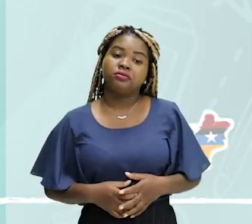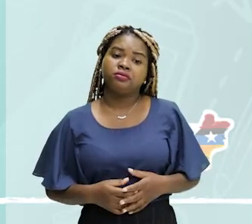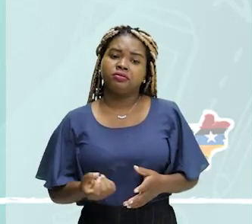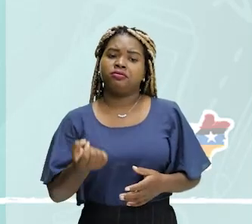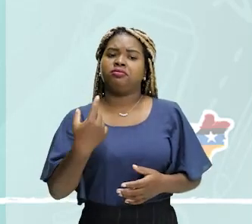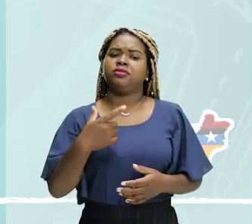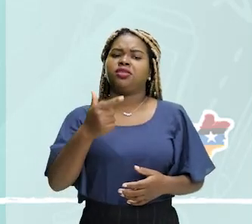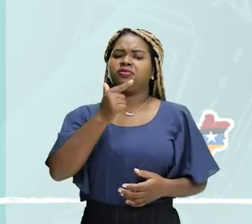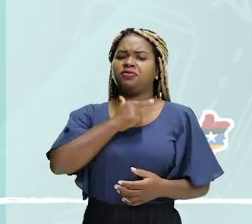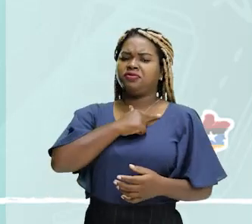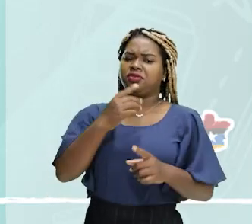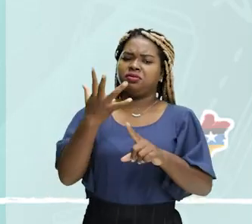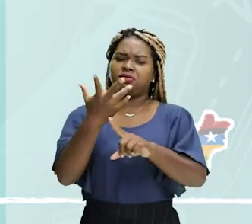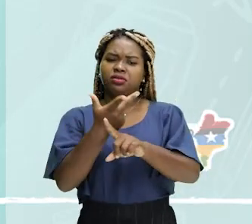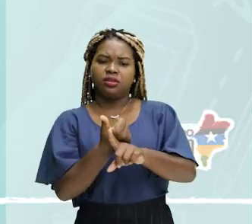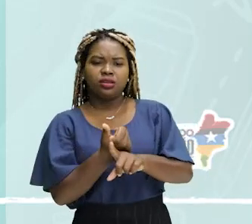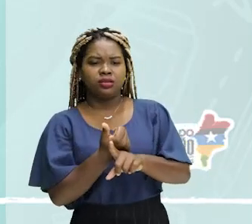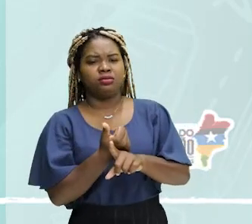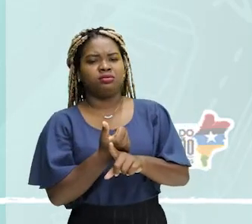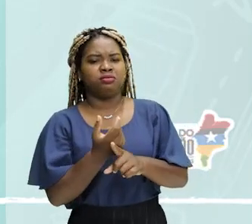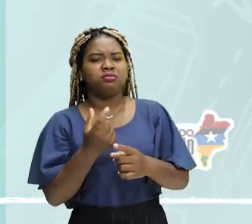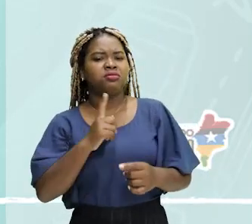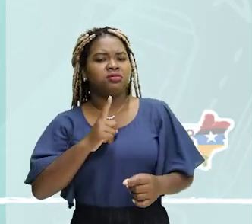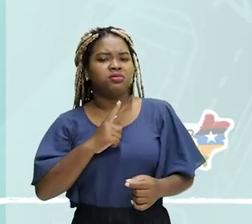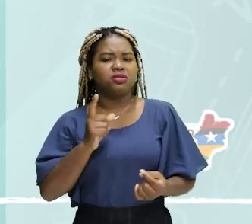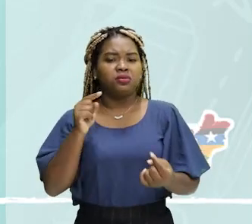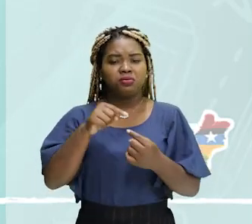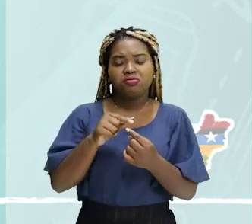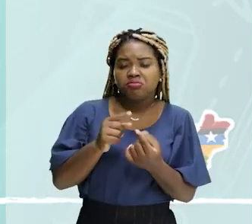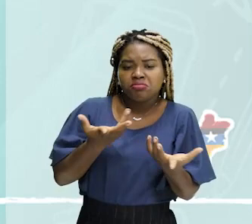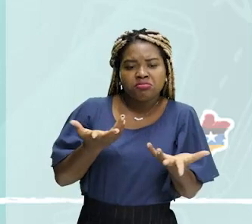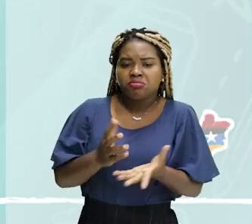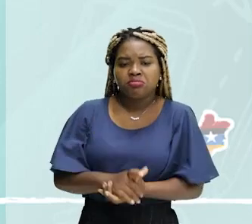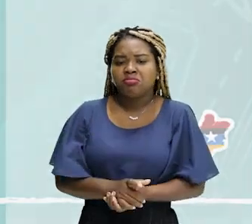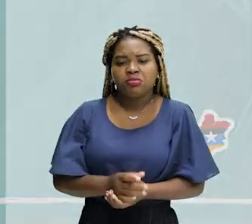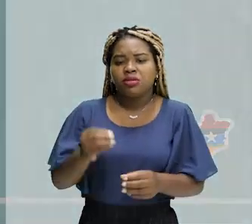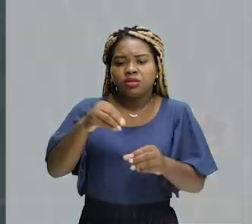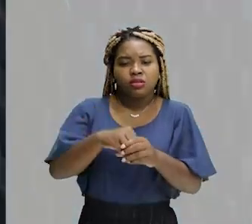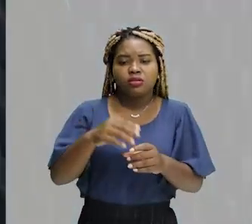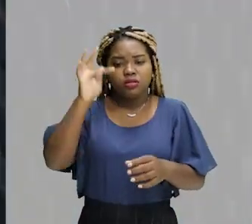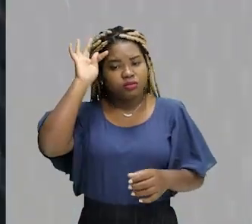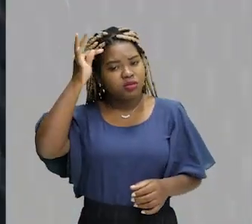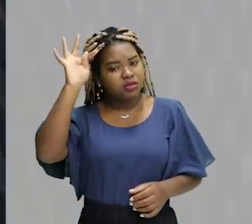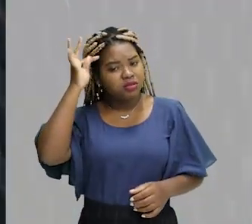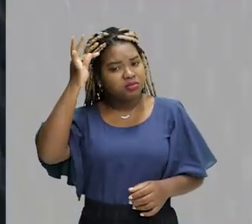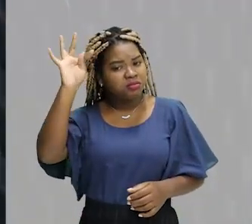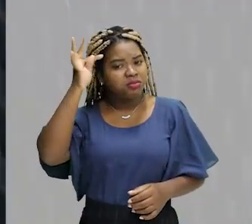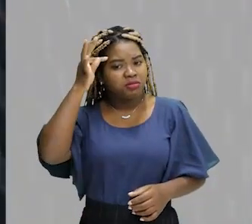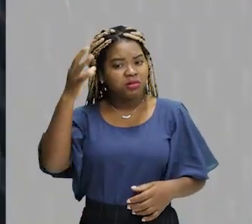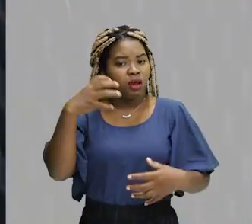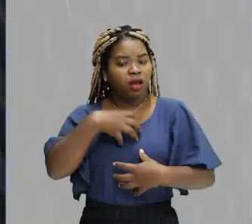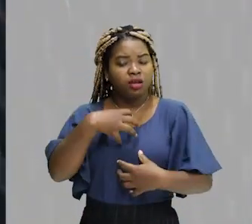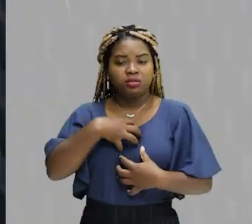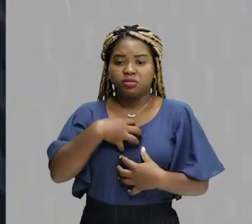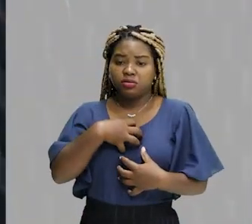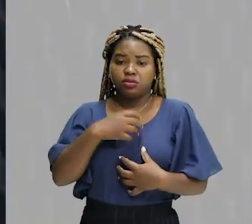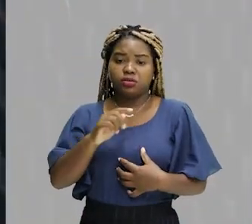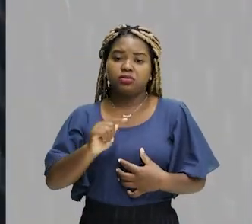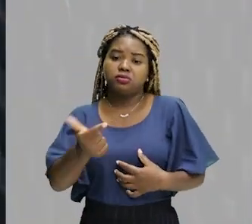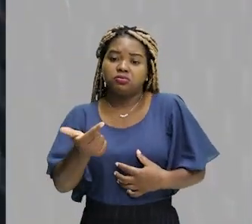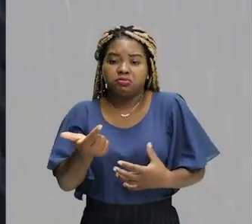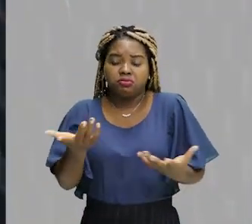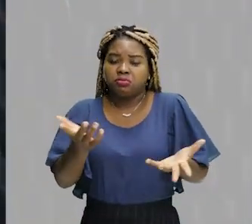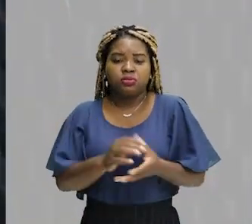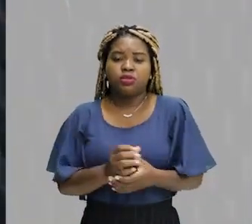dizer que feio e belo é objetivo. Dentro de uma teoria estética da sensibilidade, principalmente nas novas compreensões, a gente